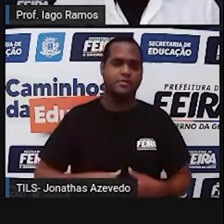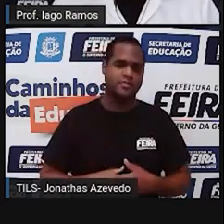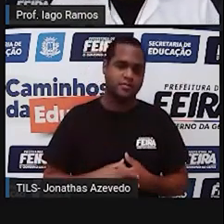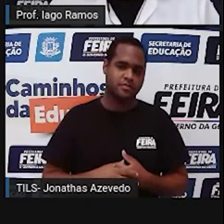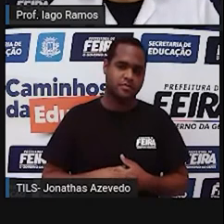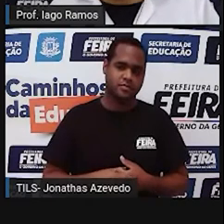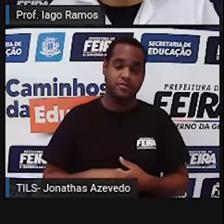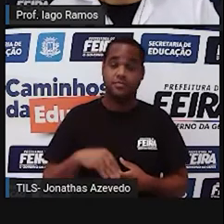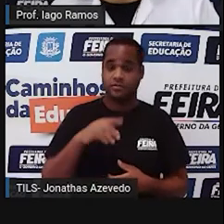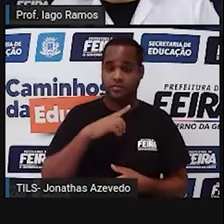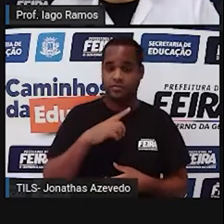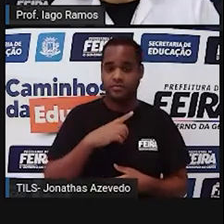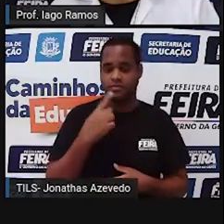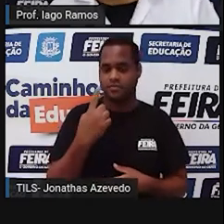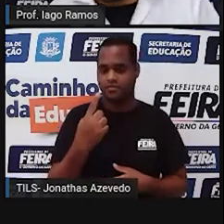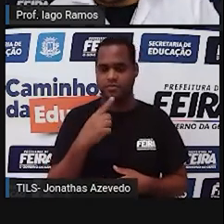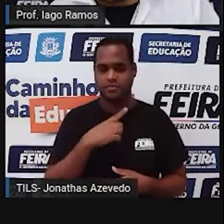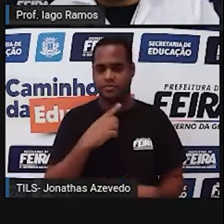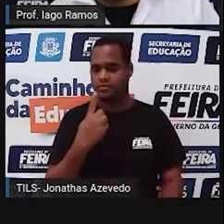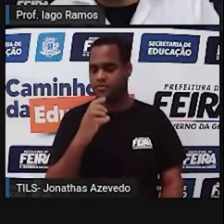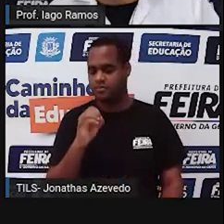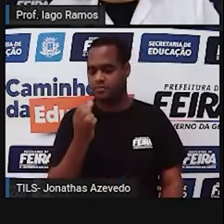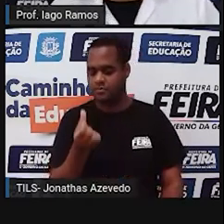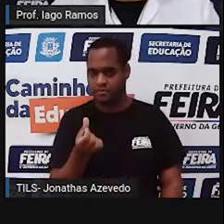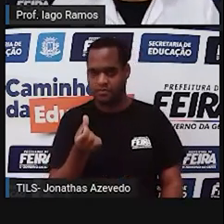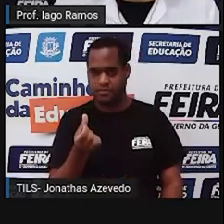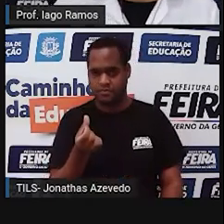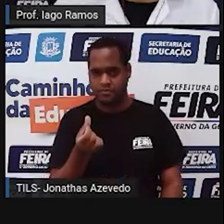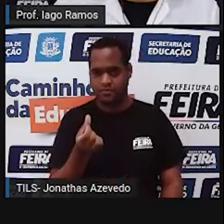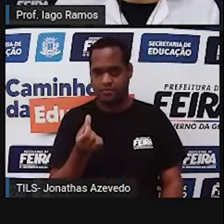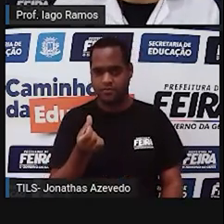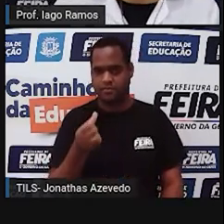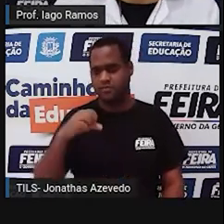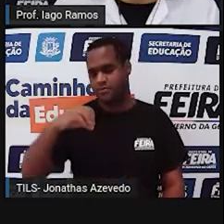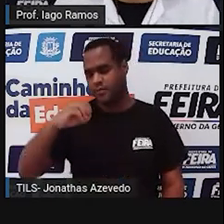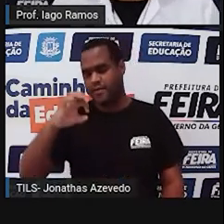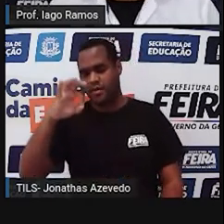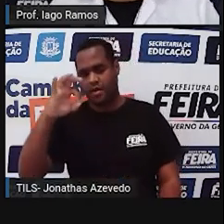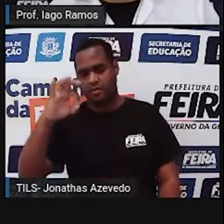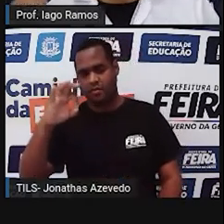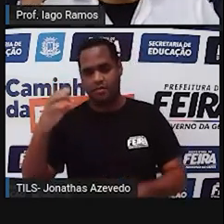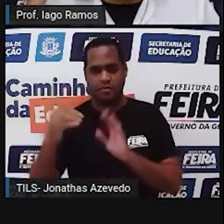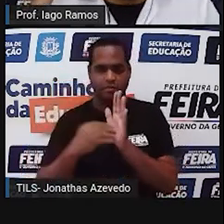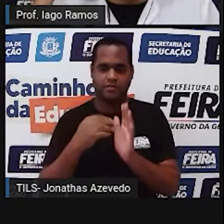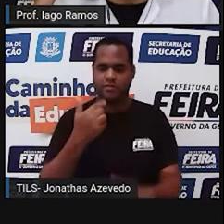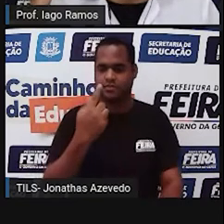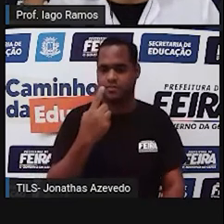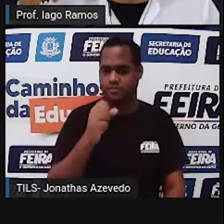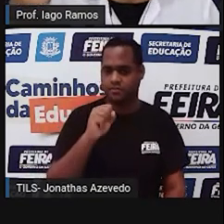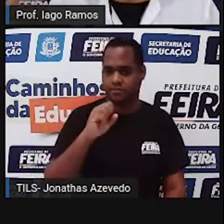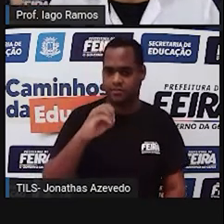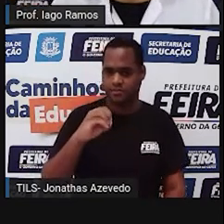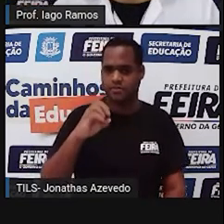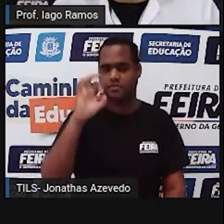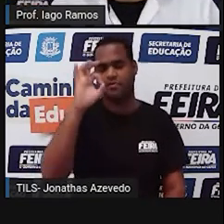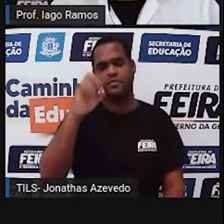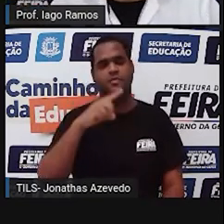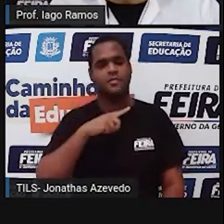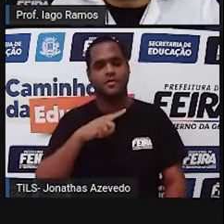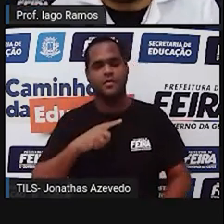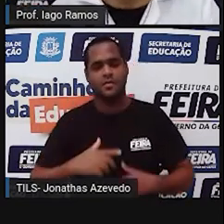obtuso, que é o ângulo de 106. Fica entre 90 graus e 180 graus. Então,